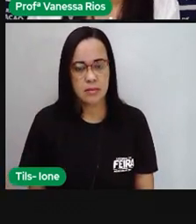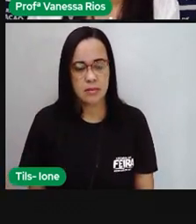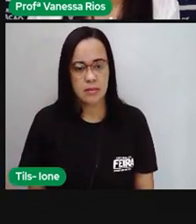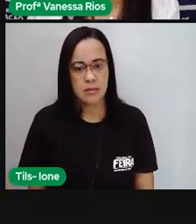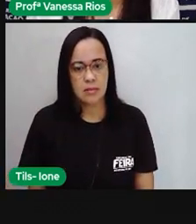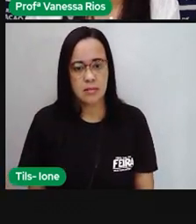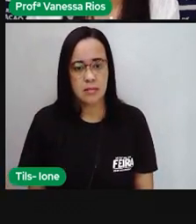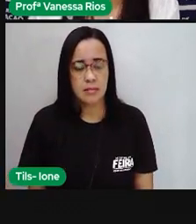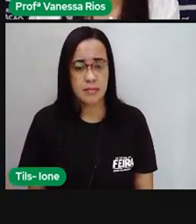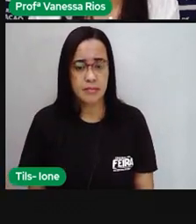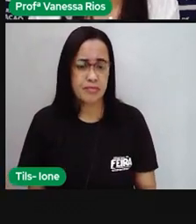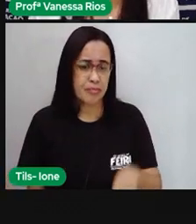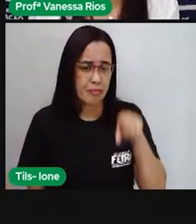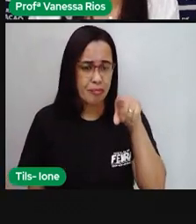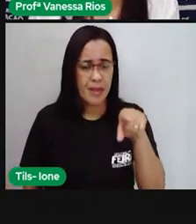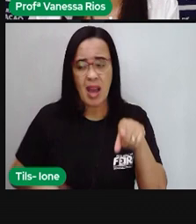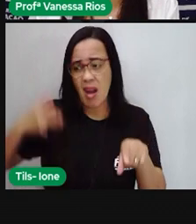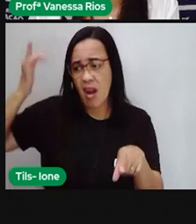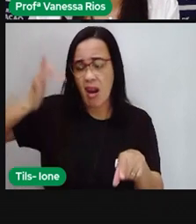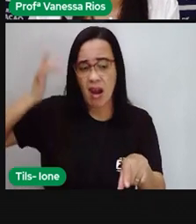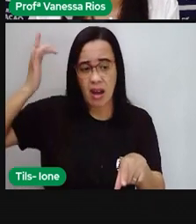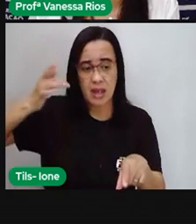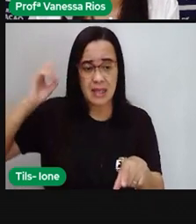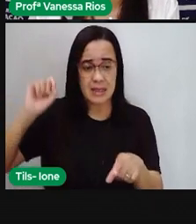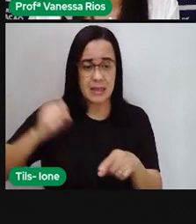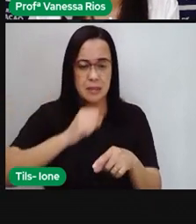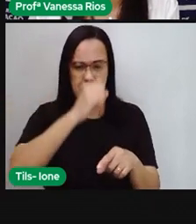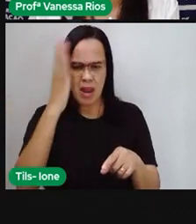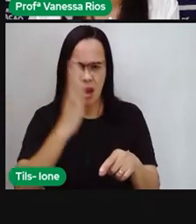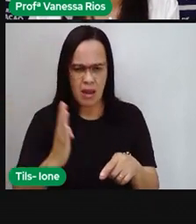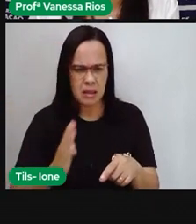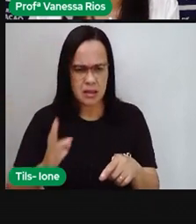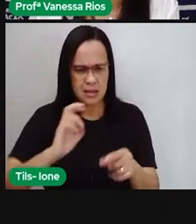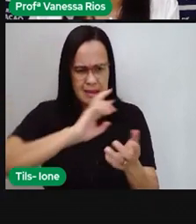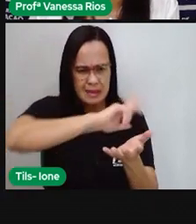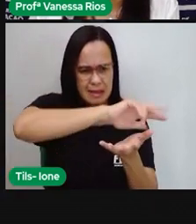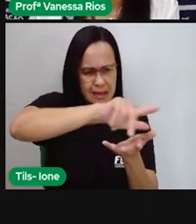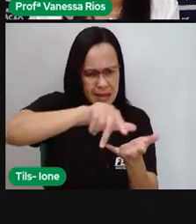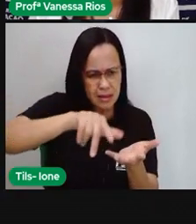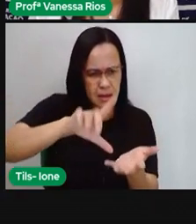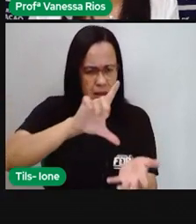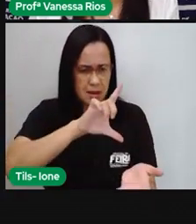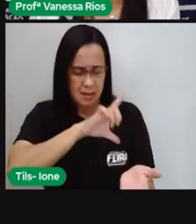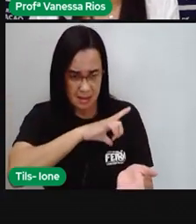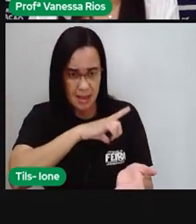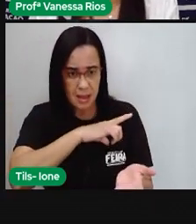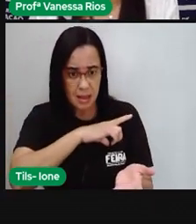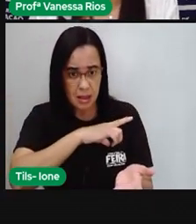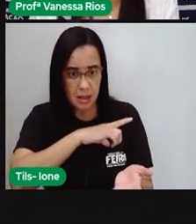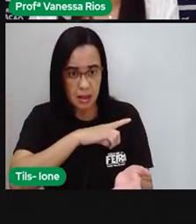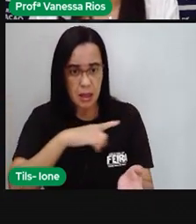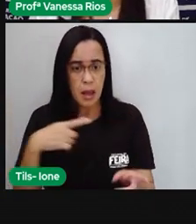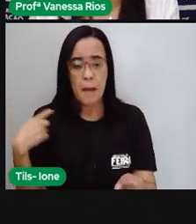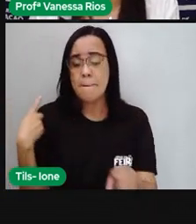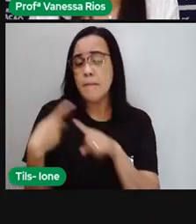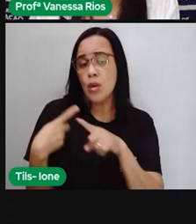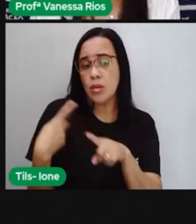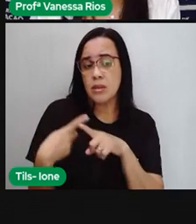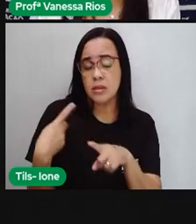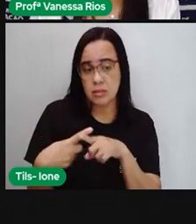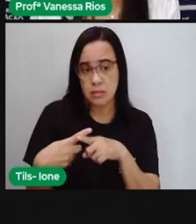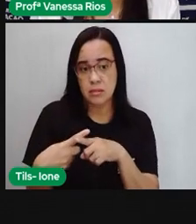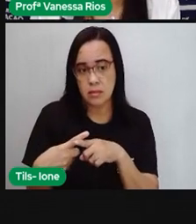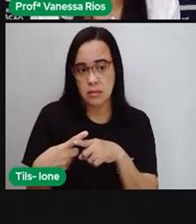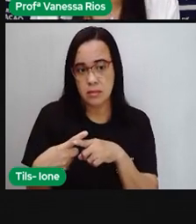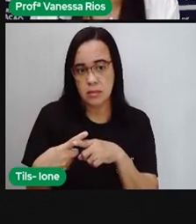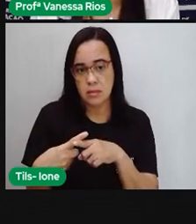E aí você acha que no Brasil existe diversidade cultural? Por quê? Porque gente já observou aí, até segundo